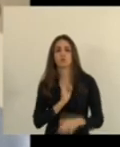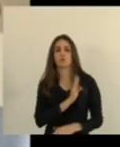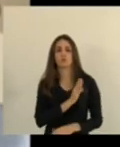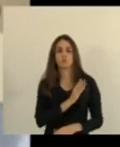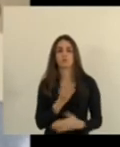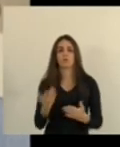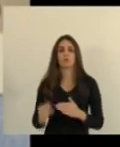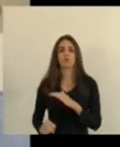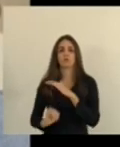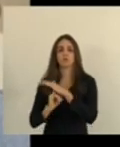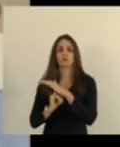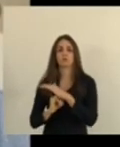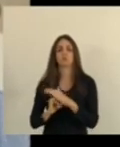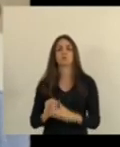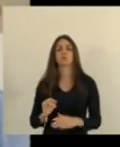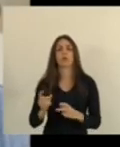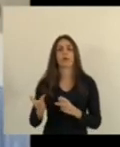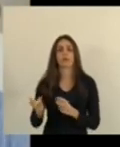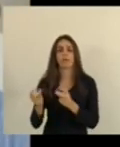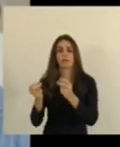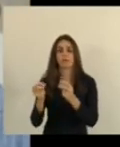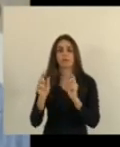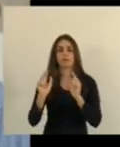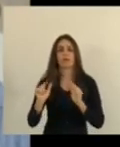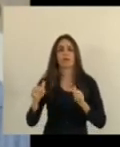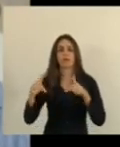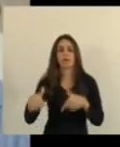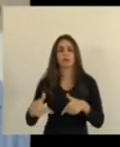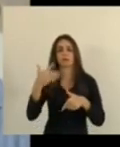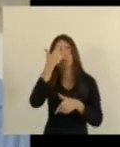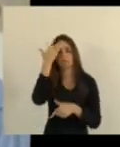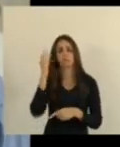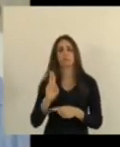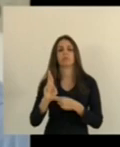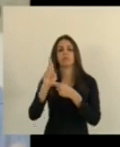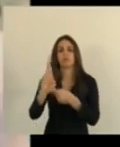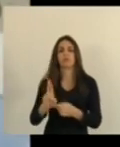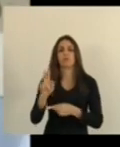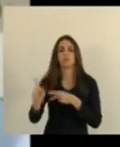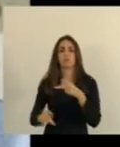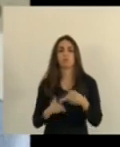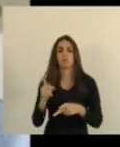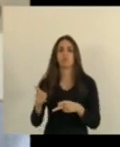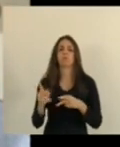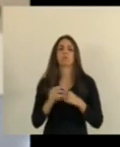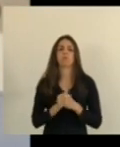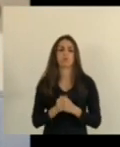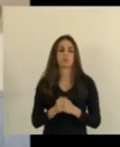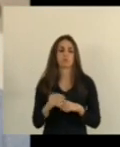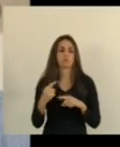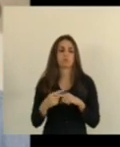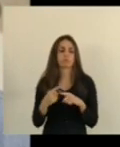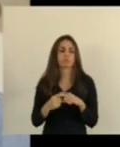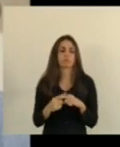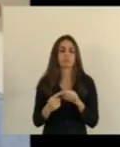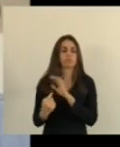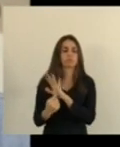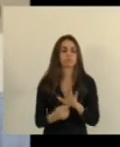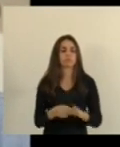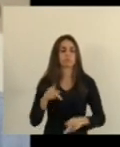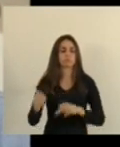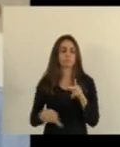o instituto do câncer é um ato de quem representa o povo que precisa dizer ao povo o faz